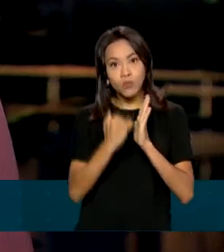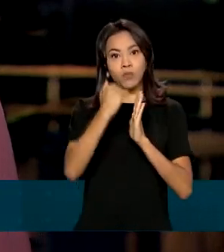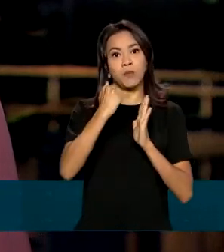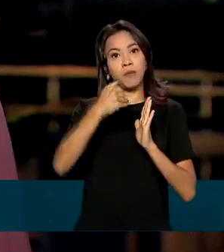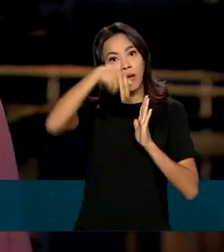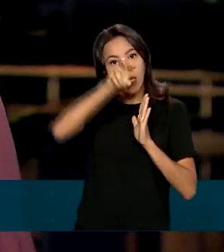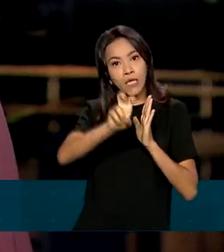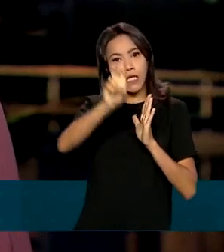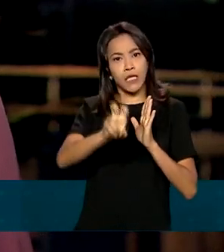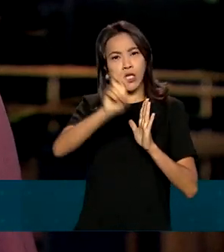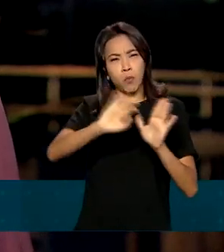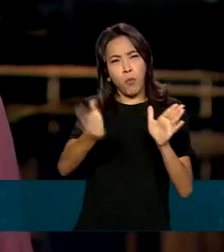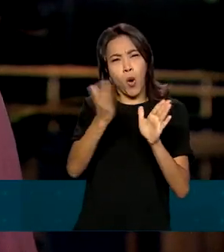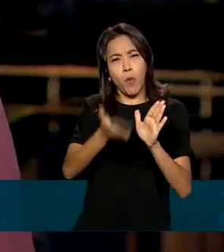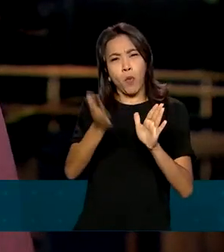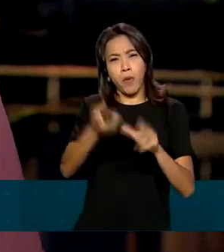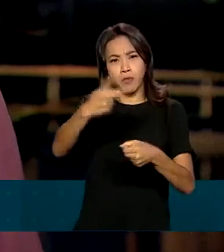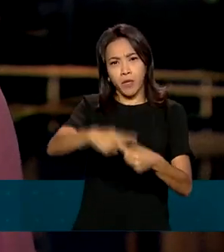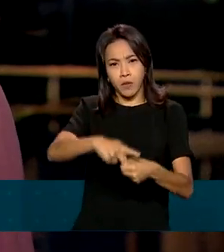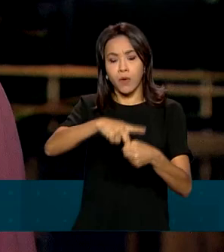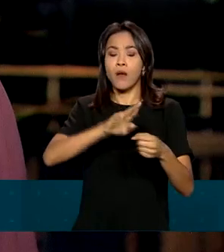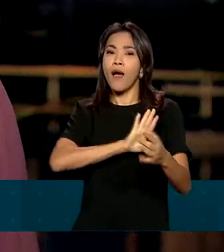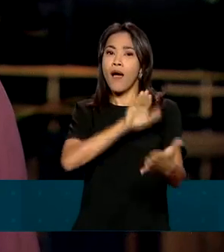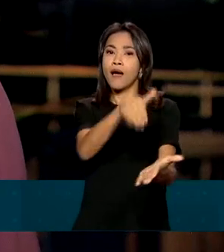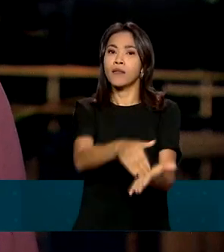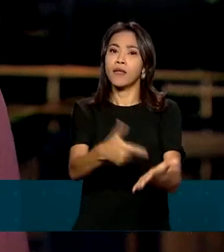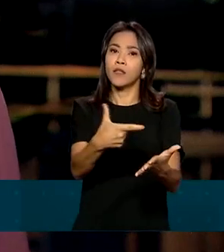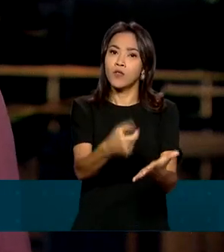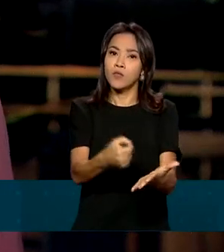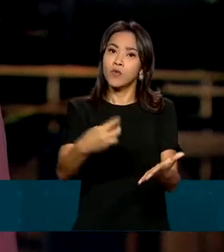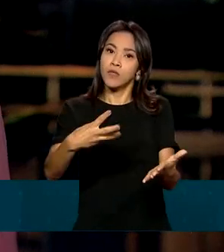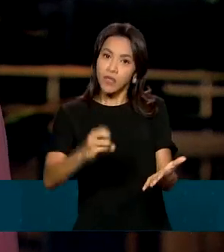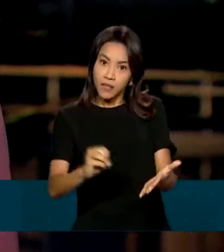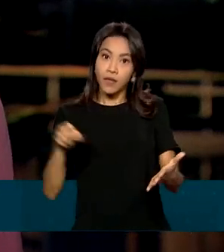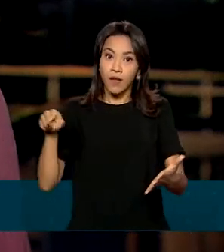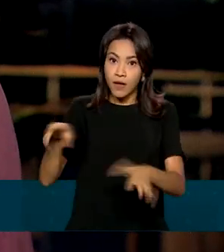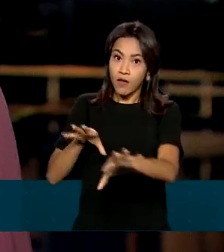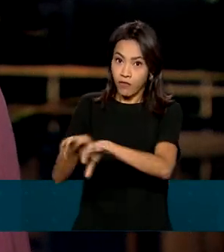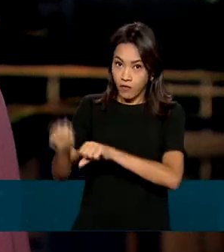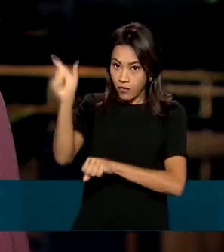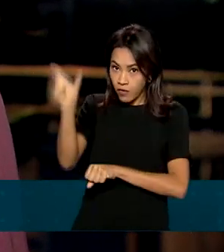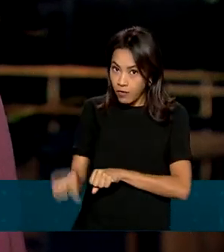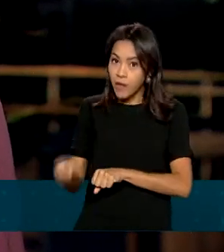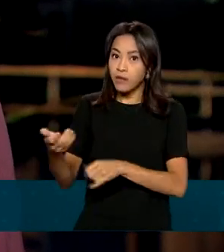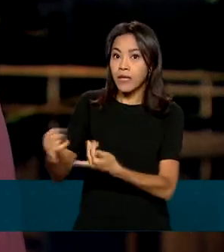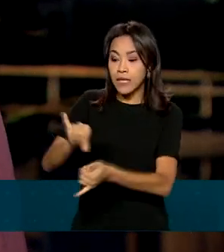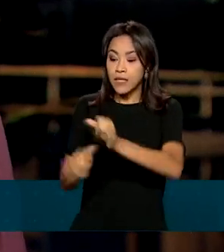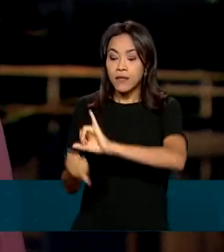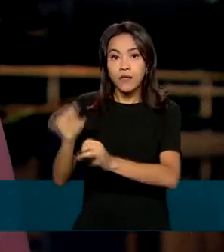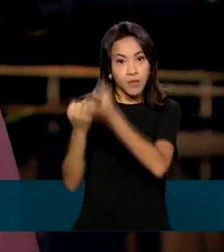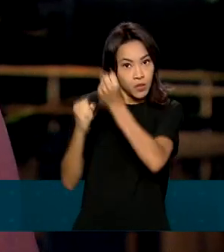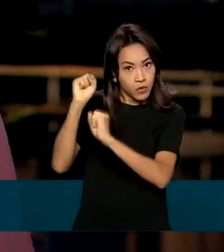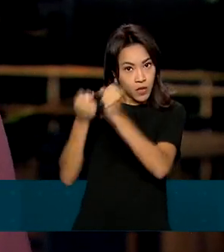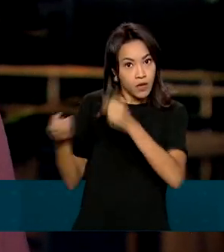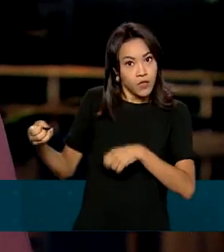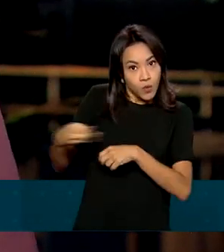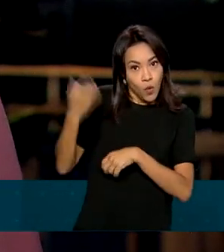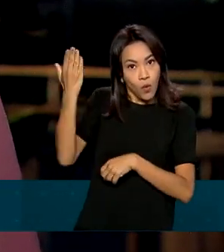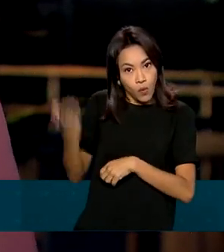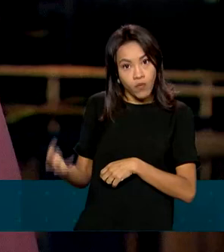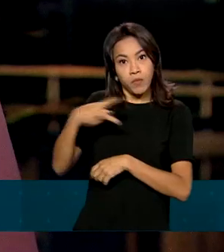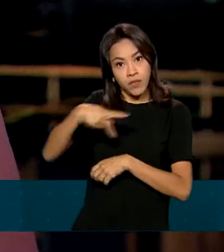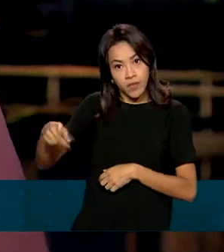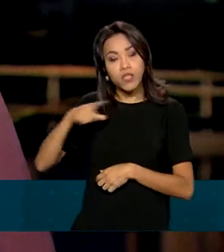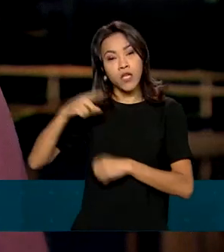produtor de petróleo do mundo até 2030. Graduado em Química Industrial, o novo presidente da estatal tem